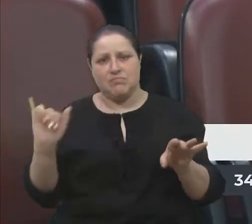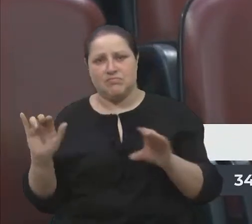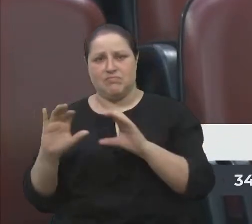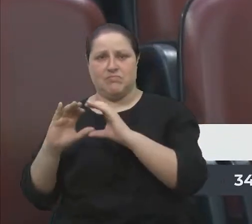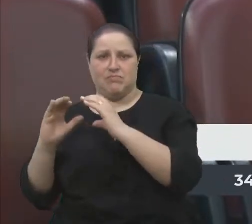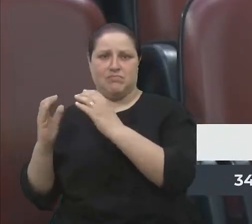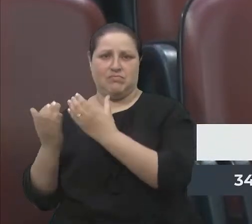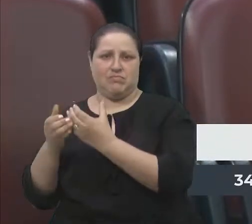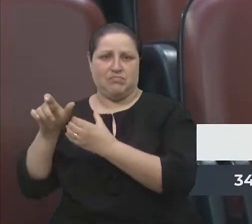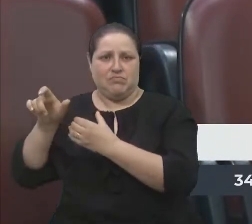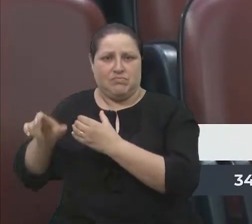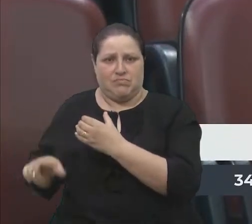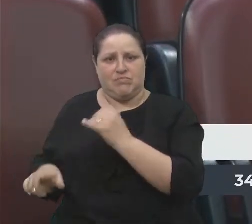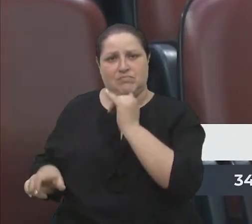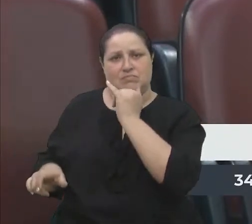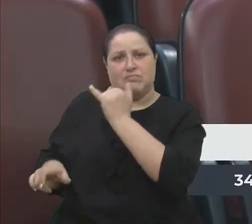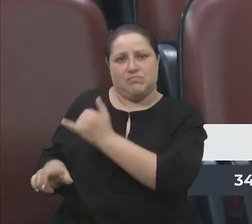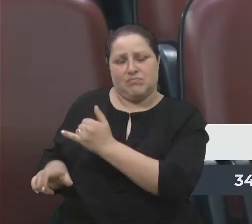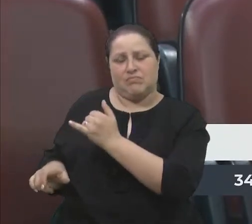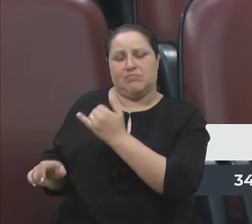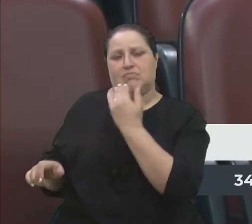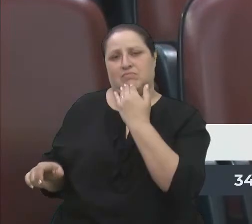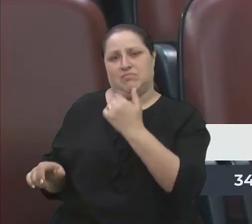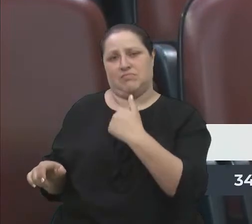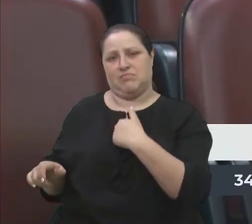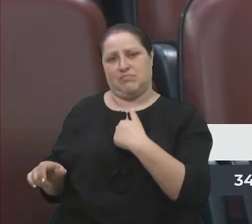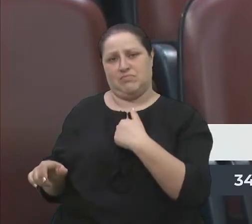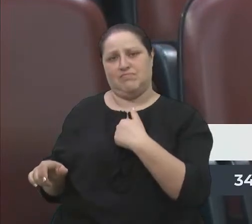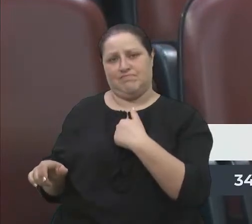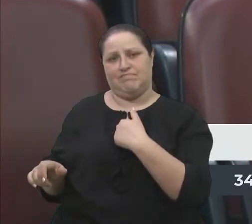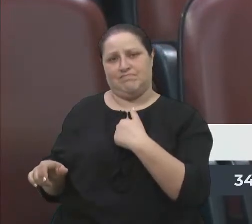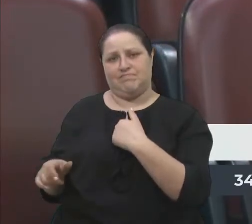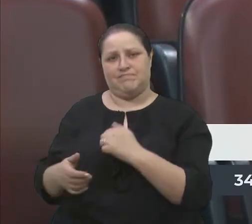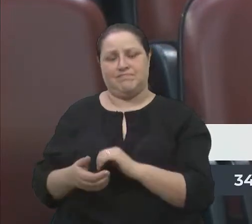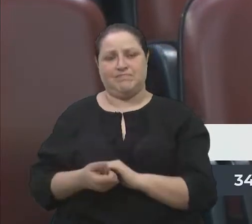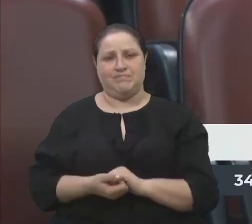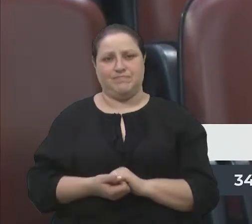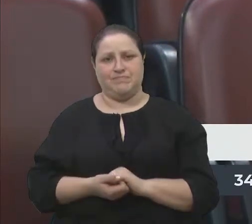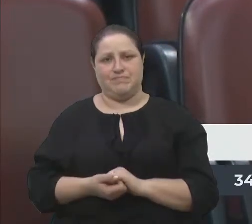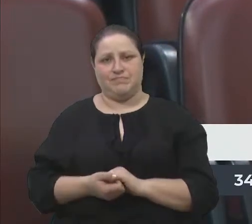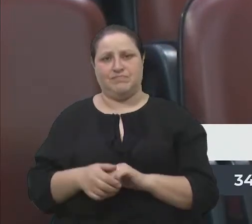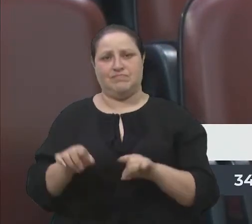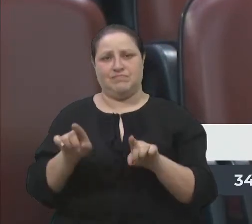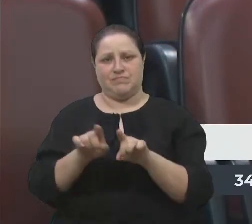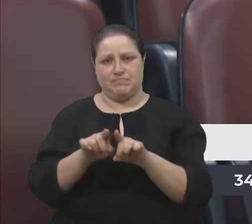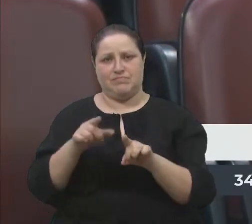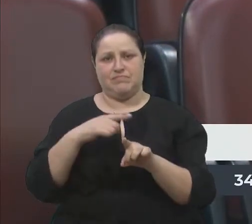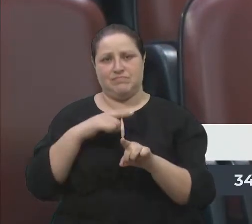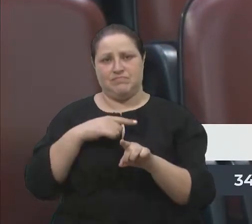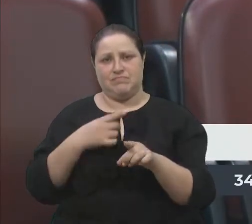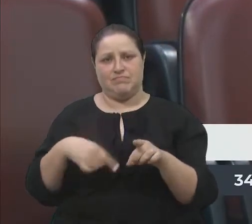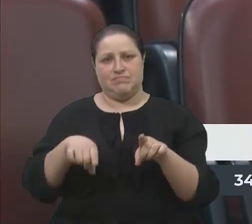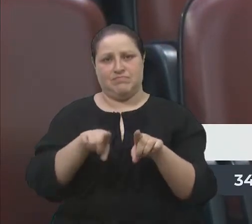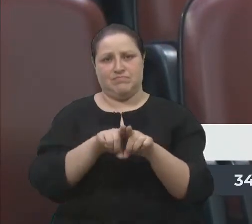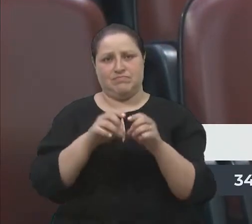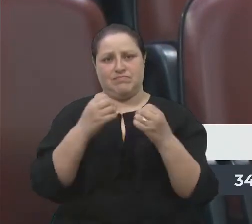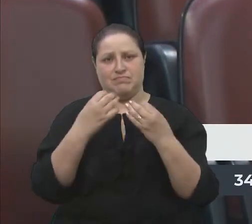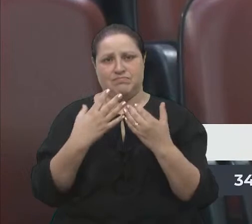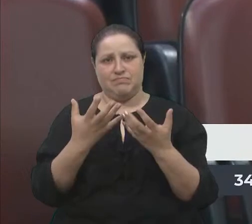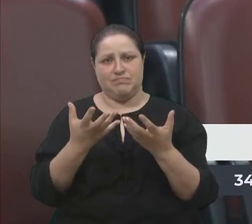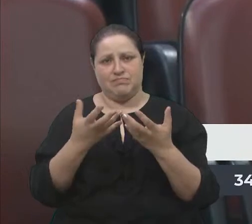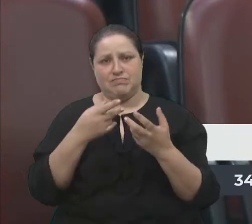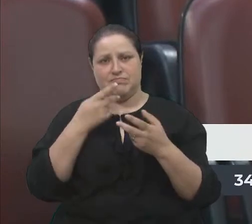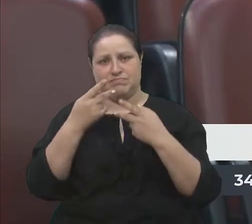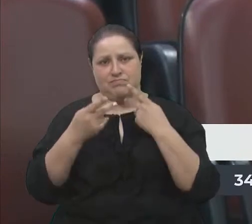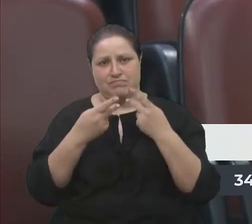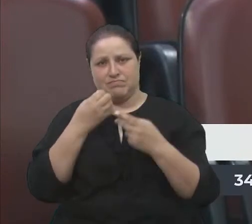essa pessoa que vem solicitar essa demanda. Também temos uma boa parceria, queremos relatar essa boa